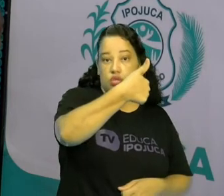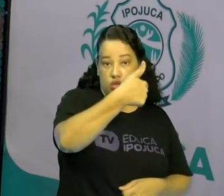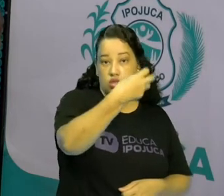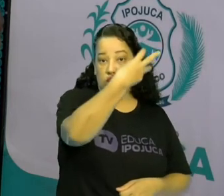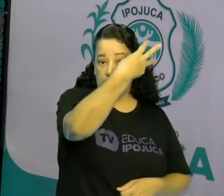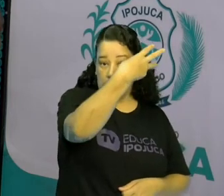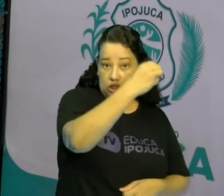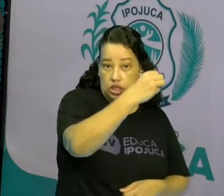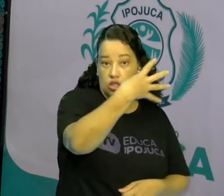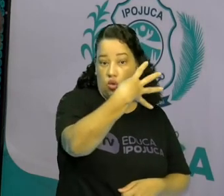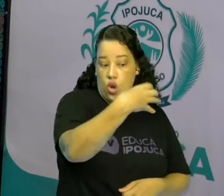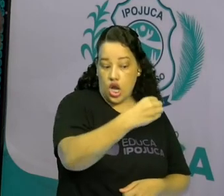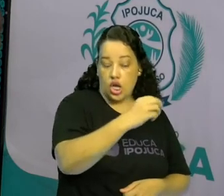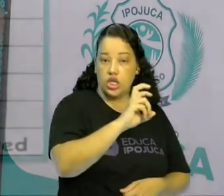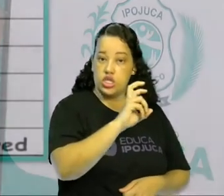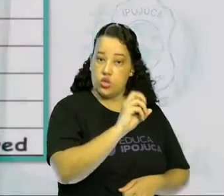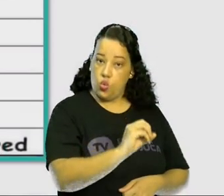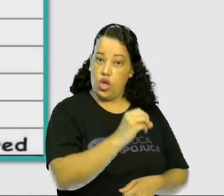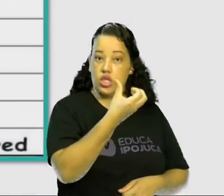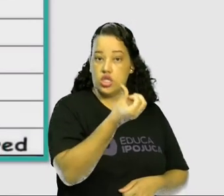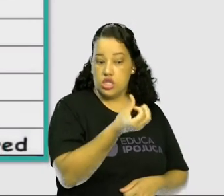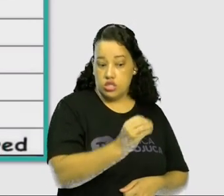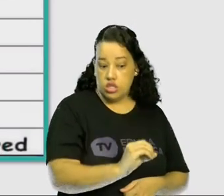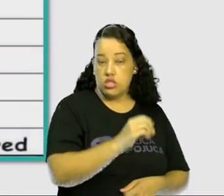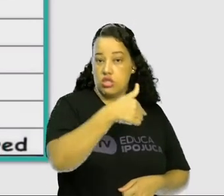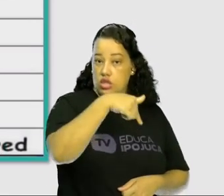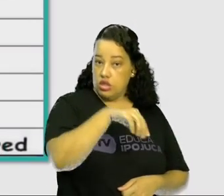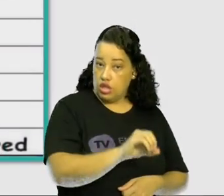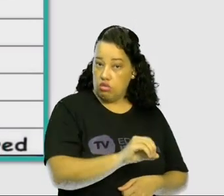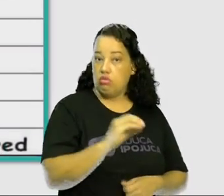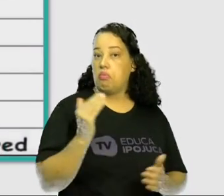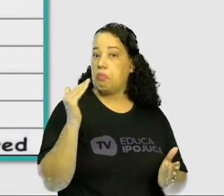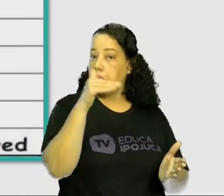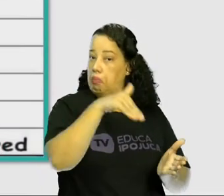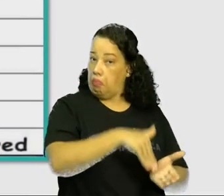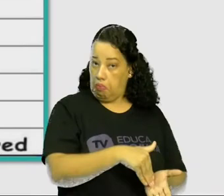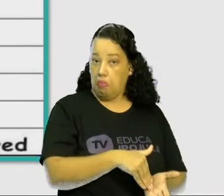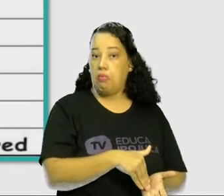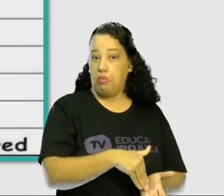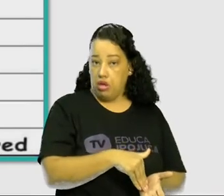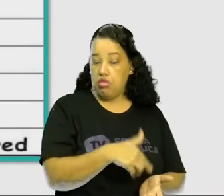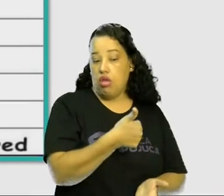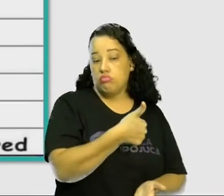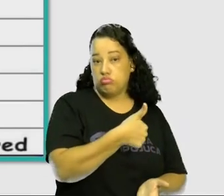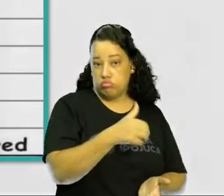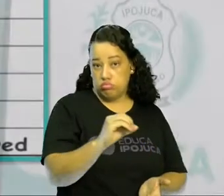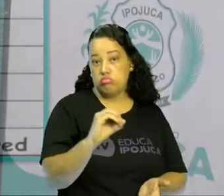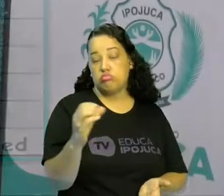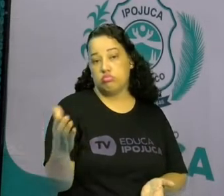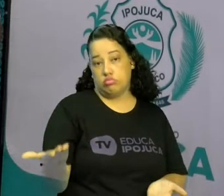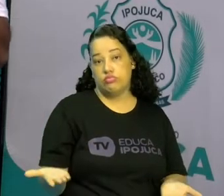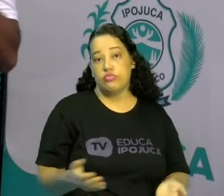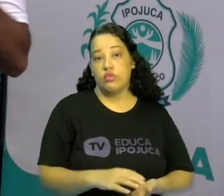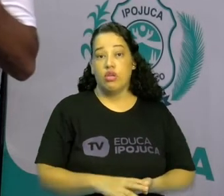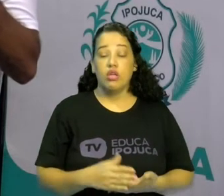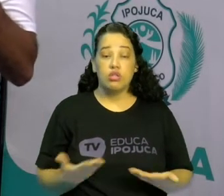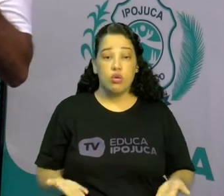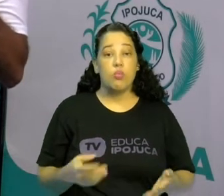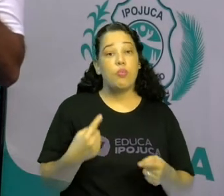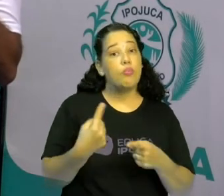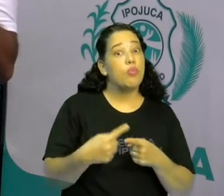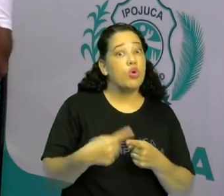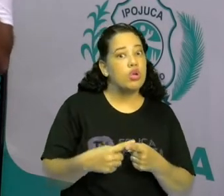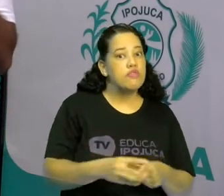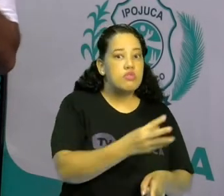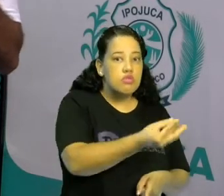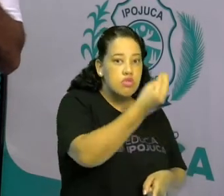30, 40, 50, 60, 70, até chegar ali no 100. Por quê? Você memorizando esses